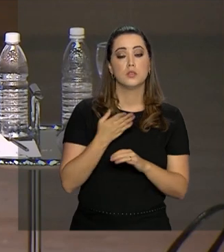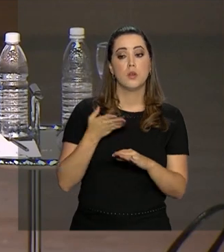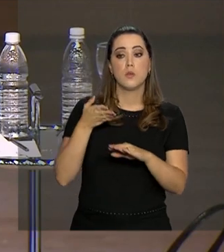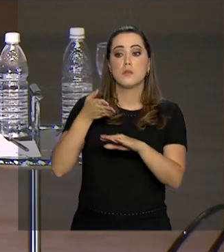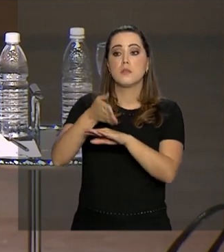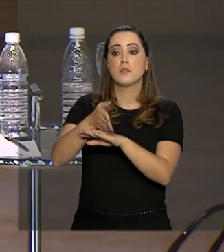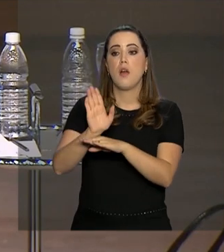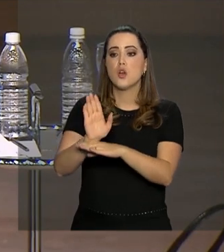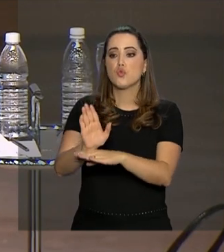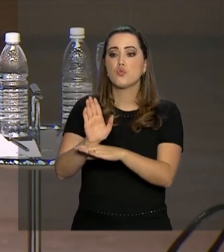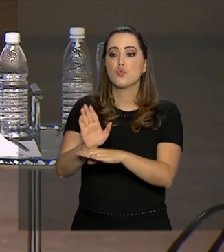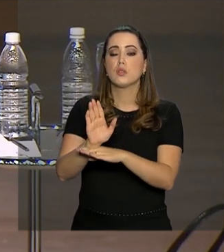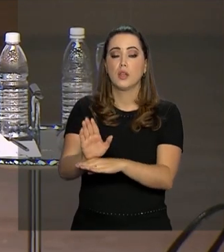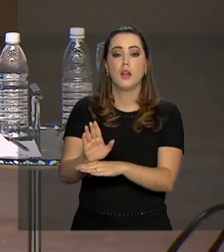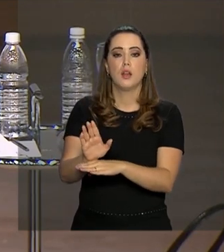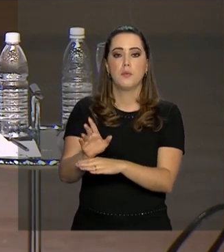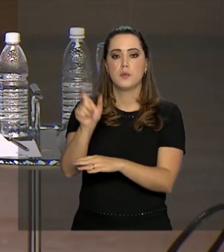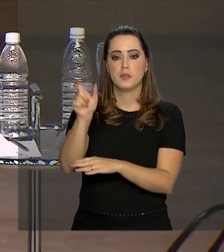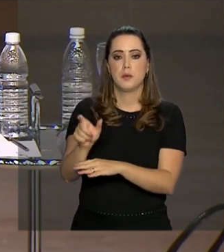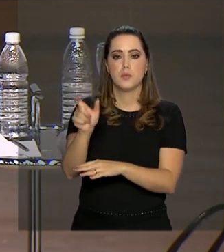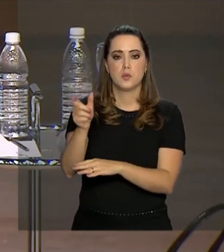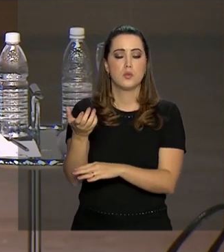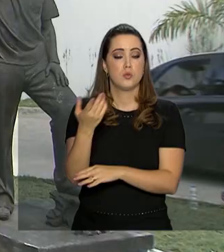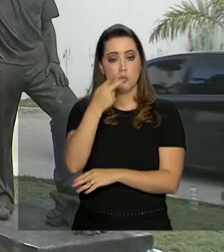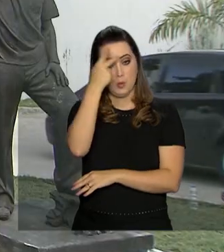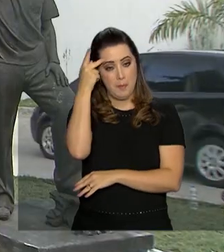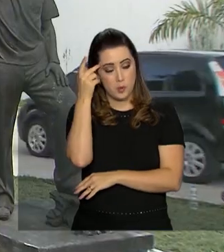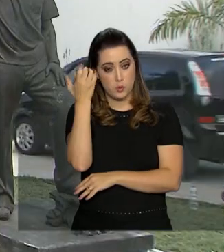auxiliares de quem não queria errar.